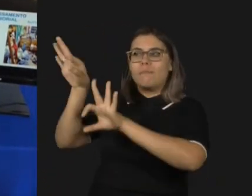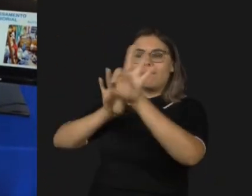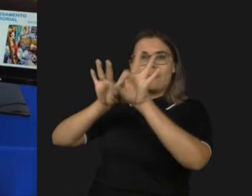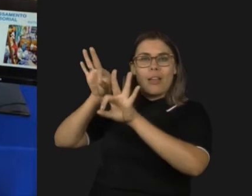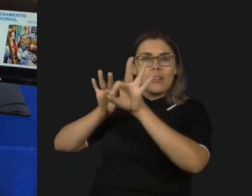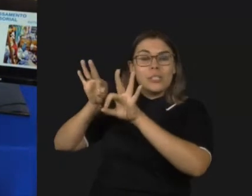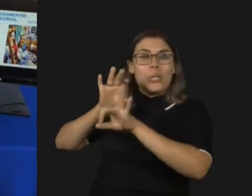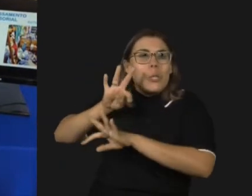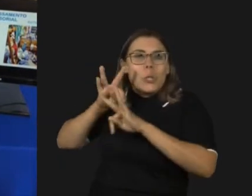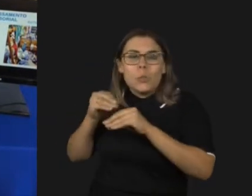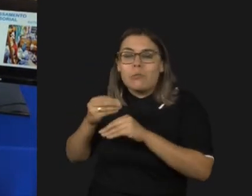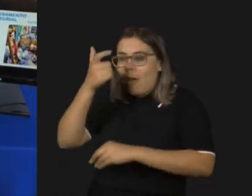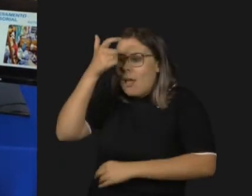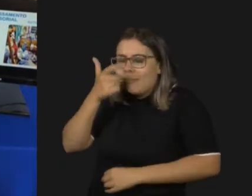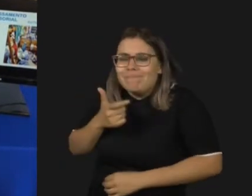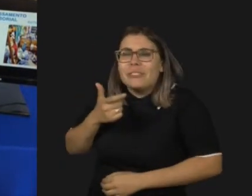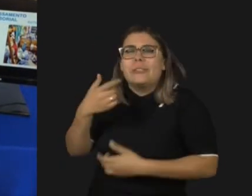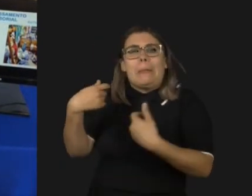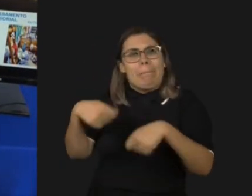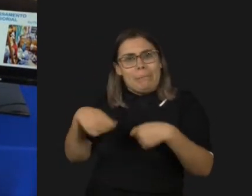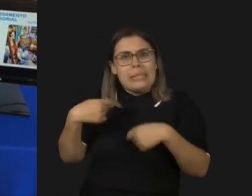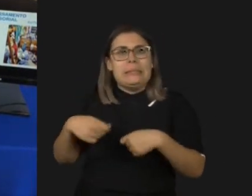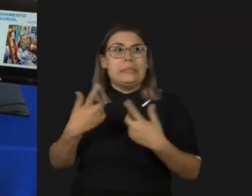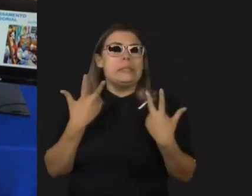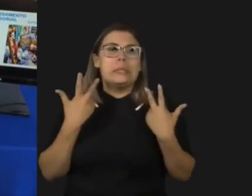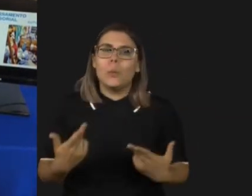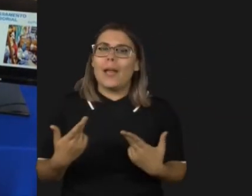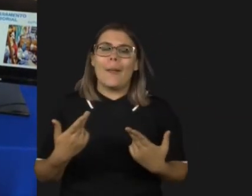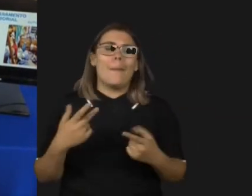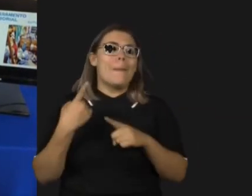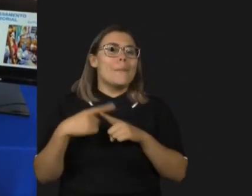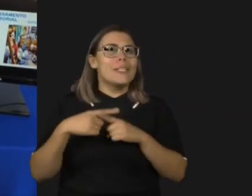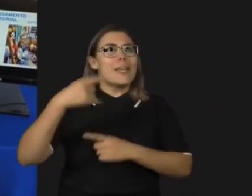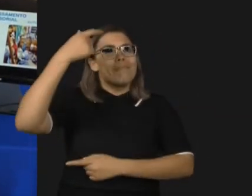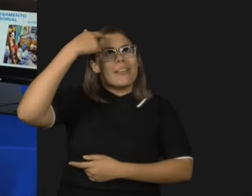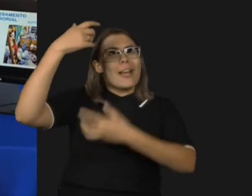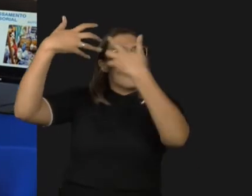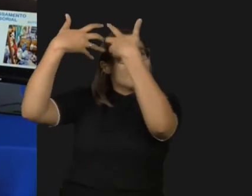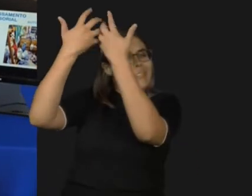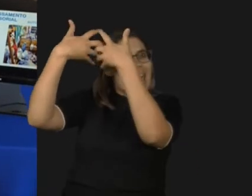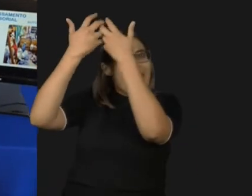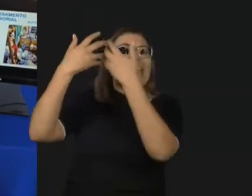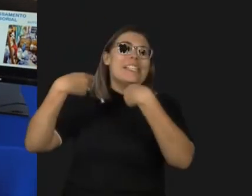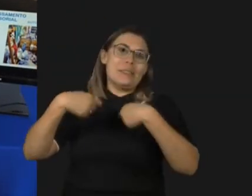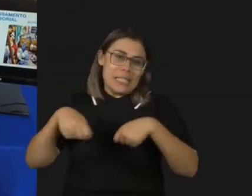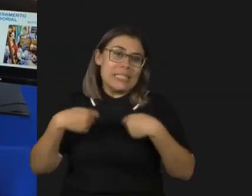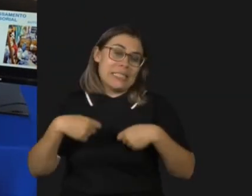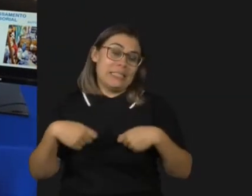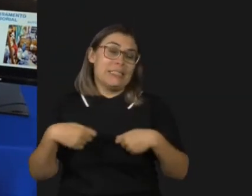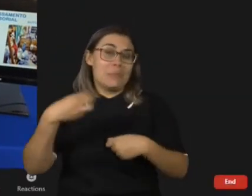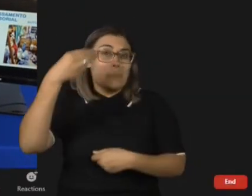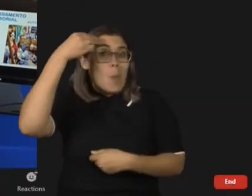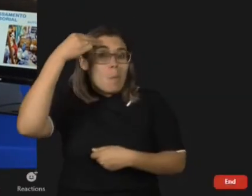mim, a organização sensorial do ambiente era tão competitiva que parecia um guarda-roupa desorganizado. Então,